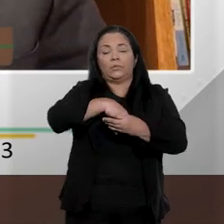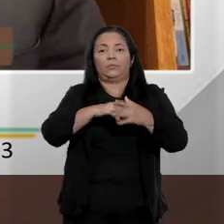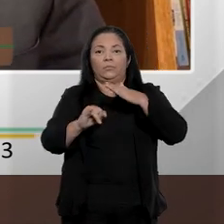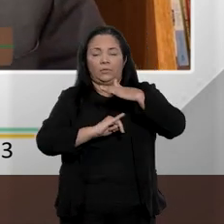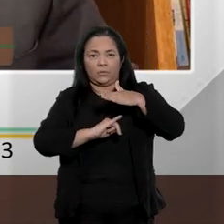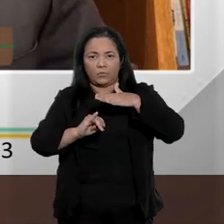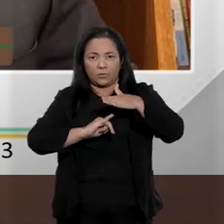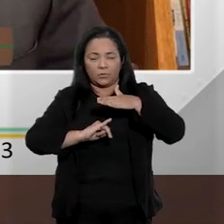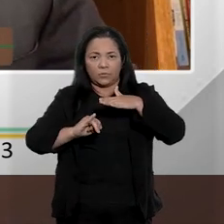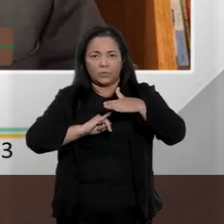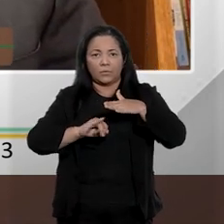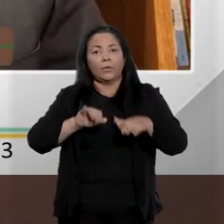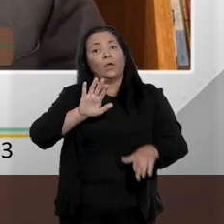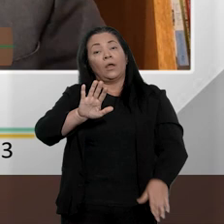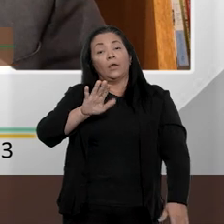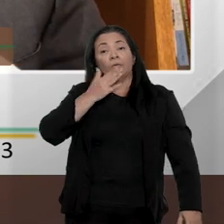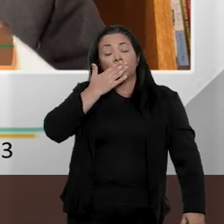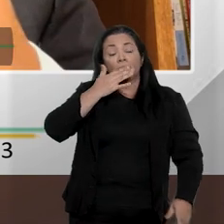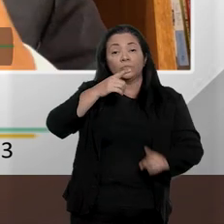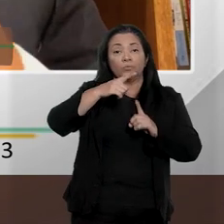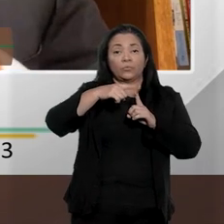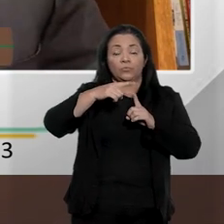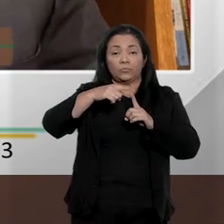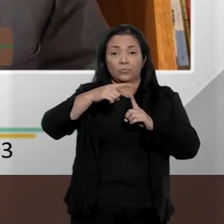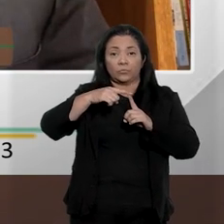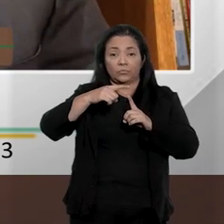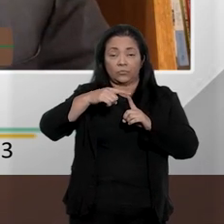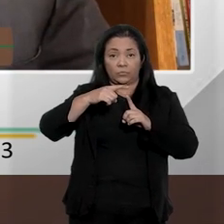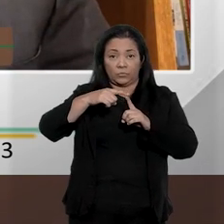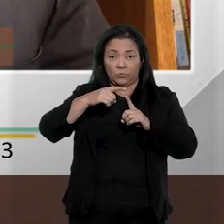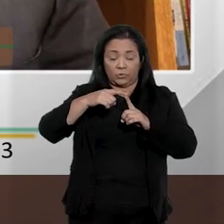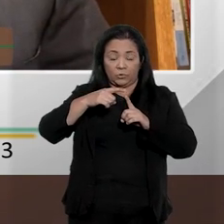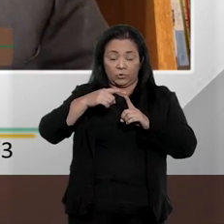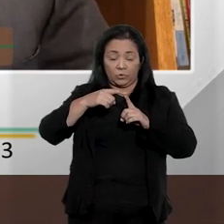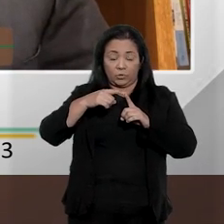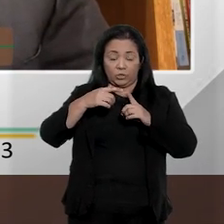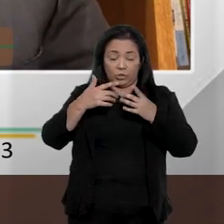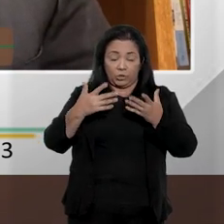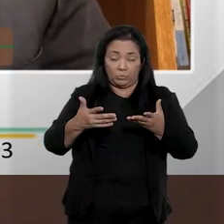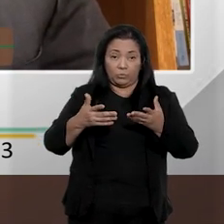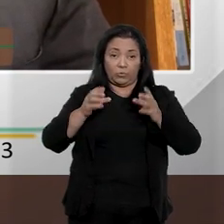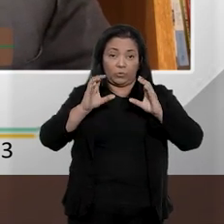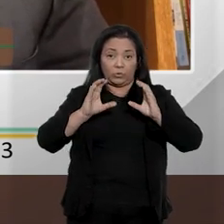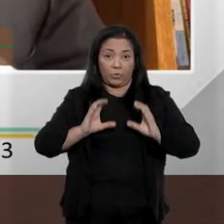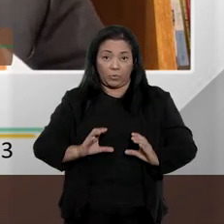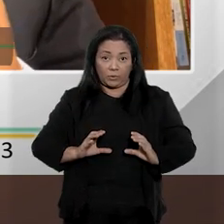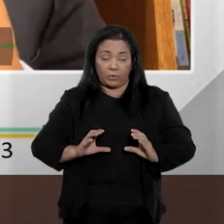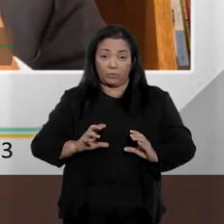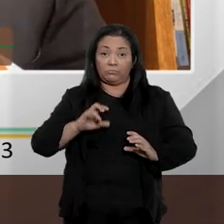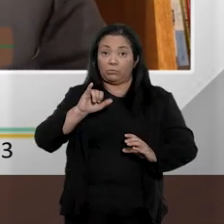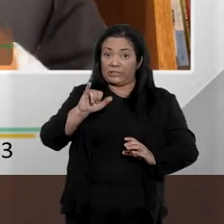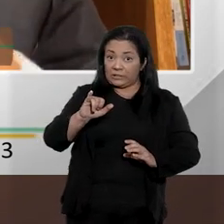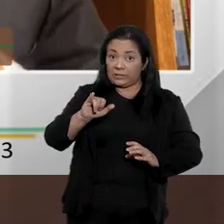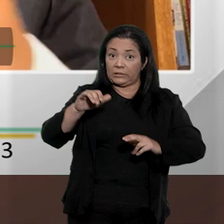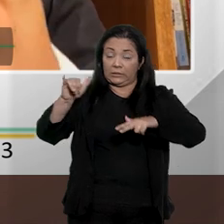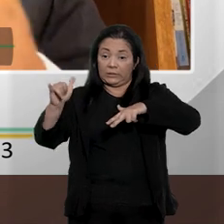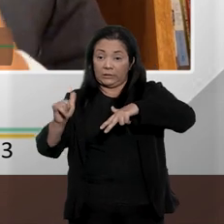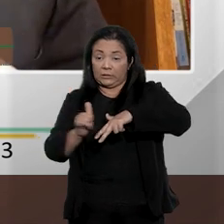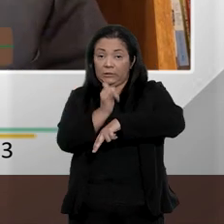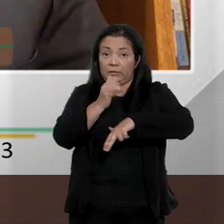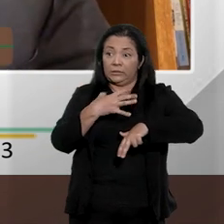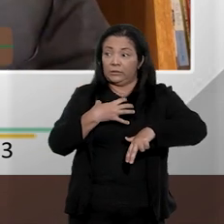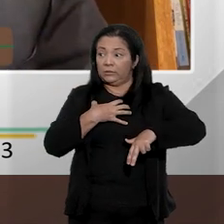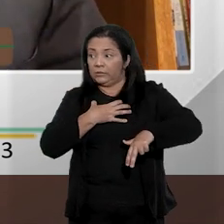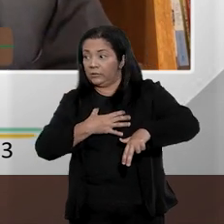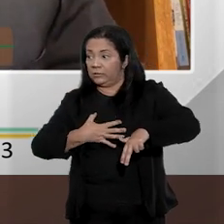forma de, de algum modo, a vítima se sentir ali em uma situação desfavorável durante o